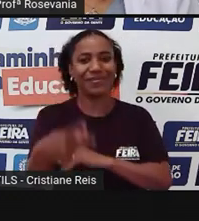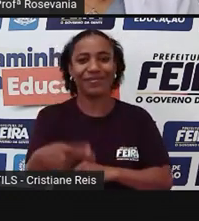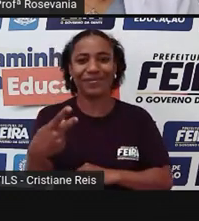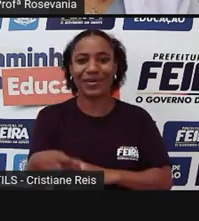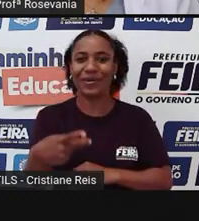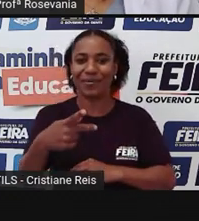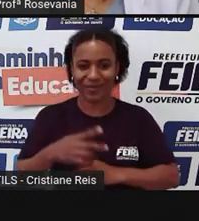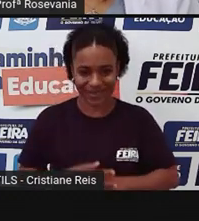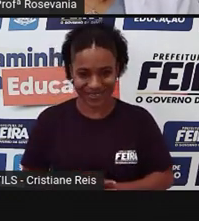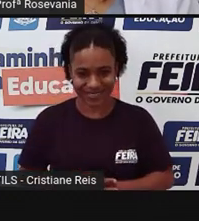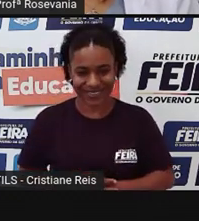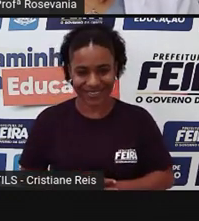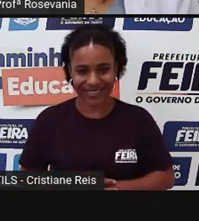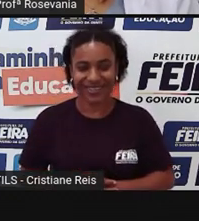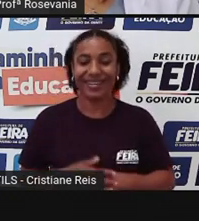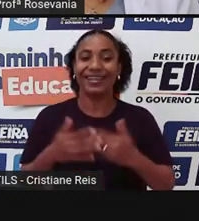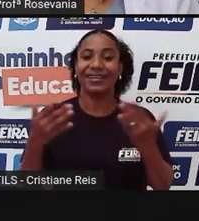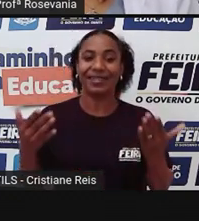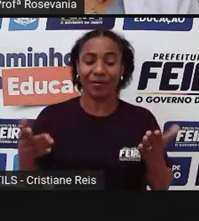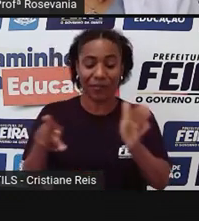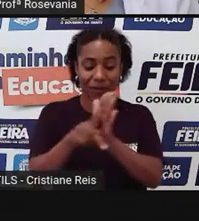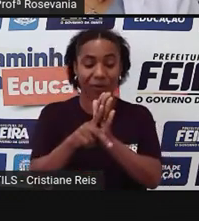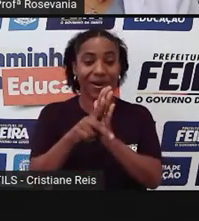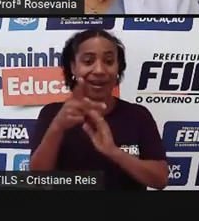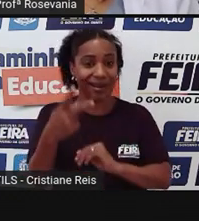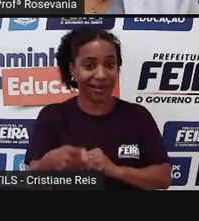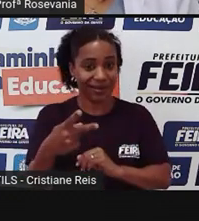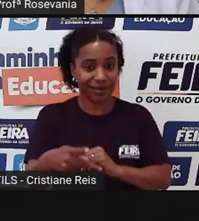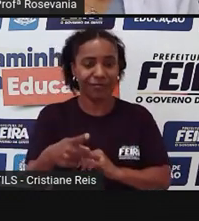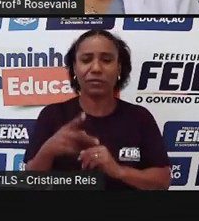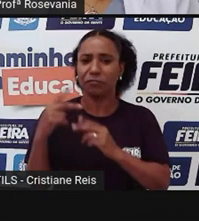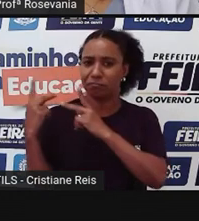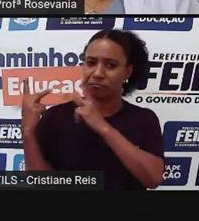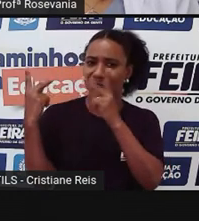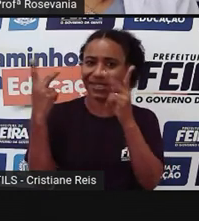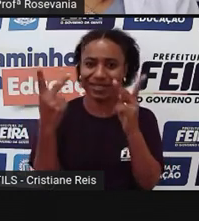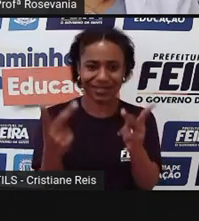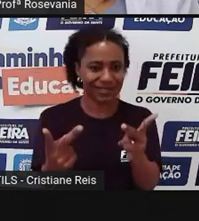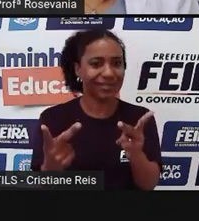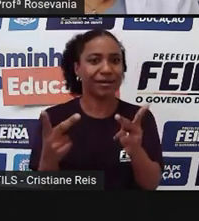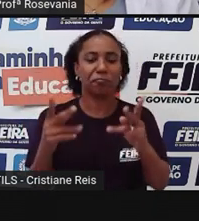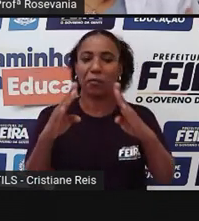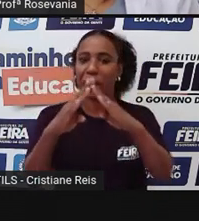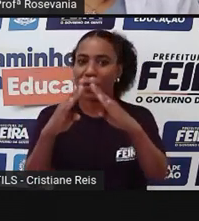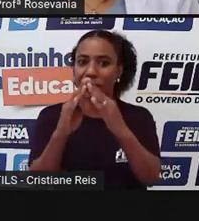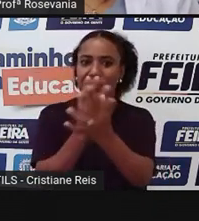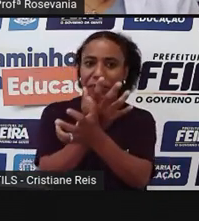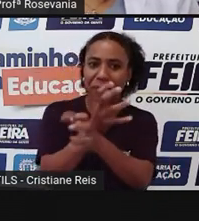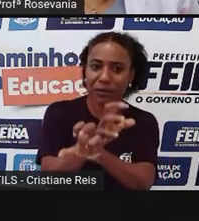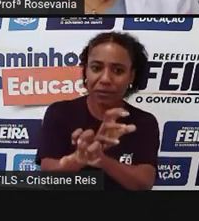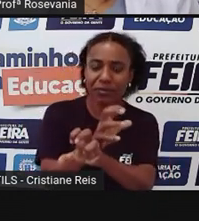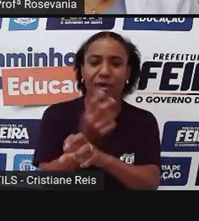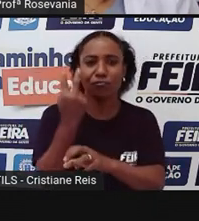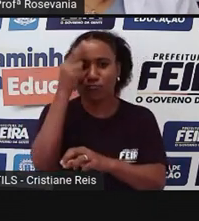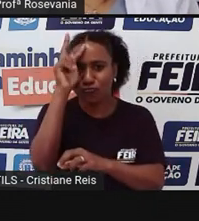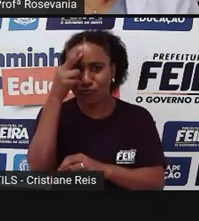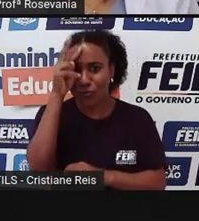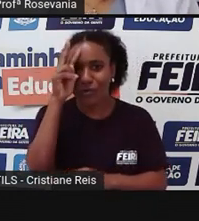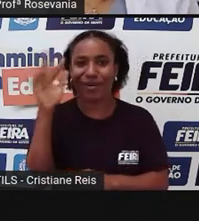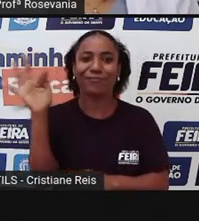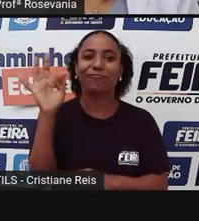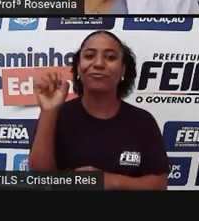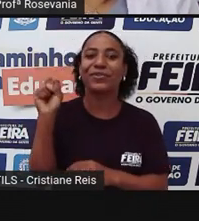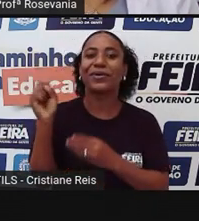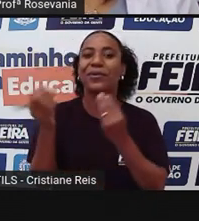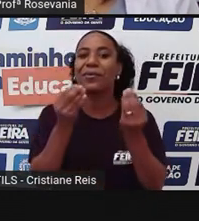no estado brasileiro da Bahia. Então, você vai lá, você vai ver, né, características da nossa história, inclusive, né,